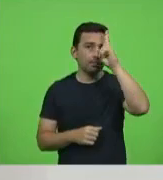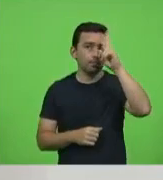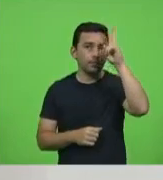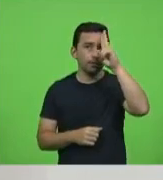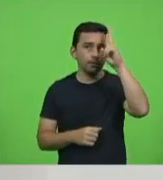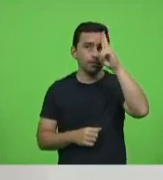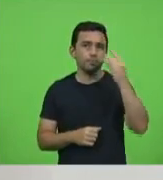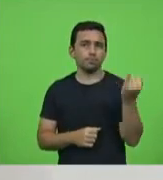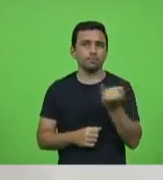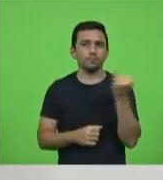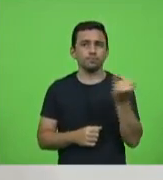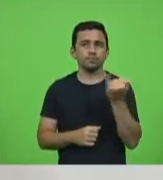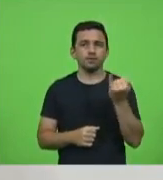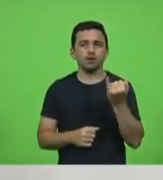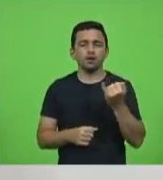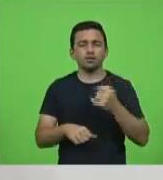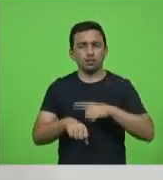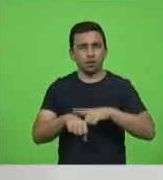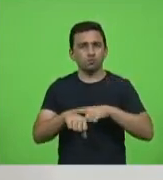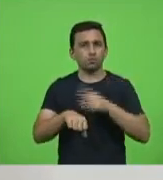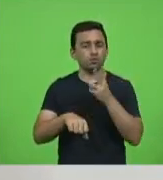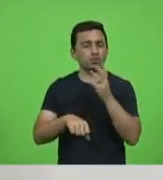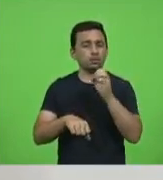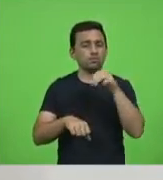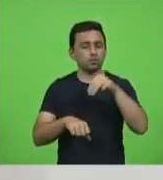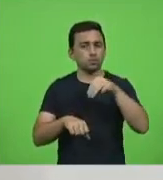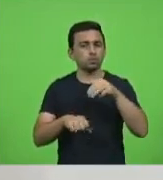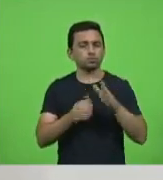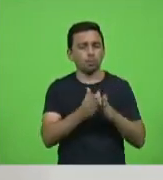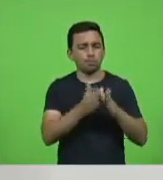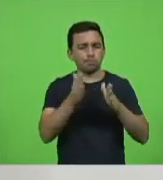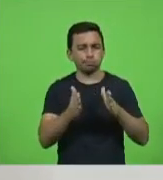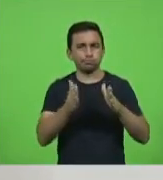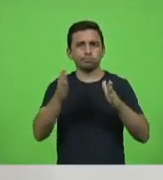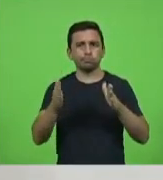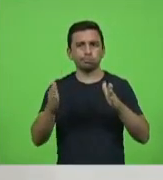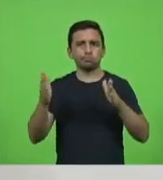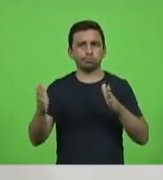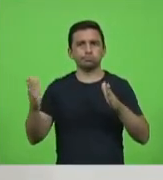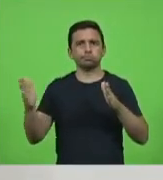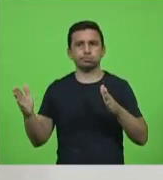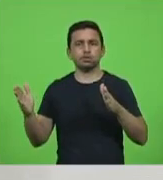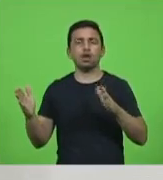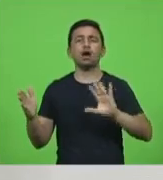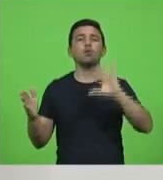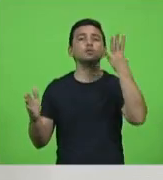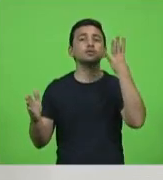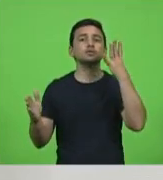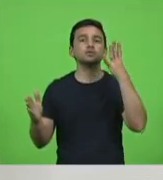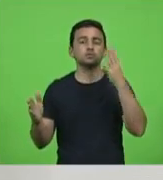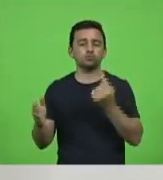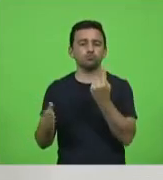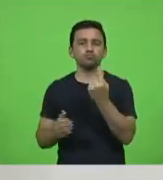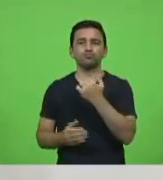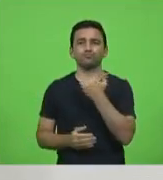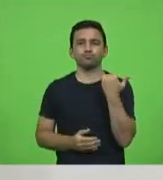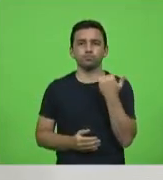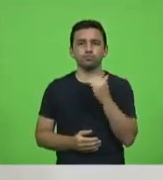de que a cada 30 minutos deputado com o Joaquim a cada 30 minutos nós temos uma vítima fatal